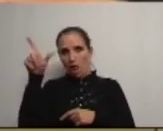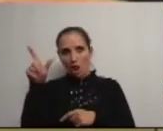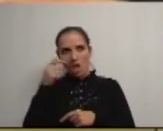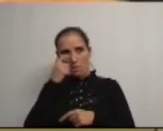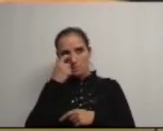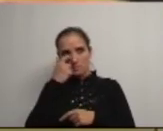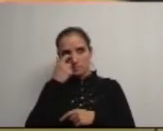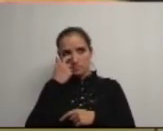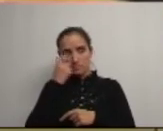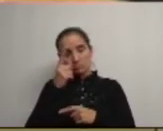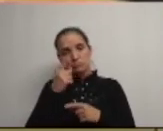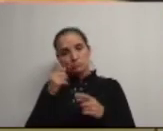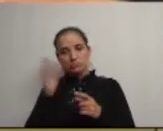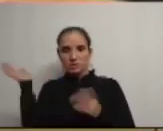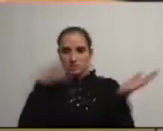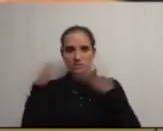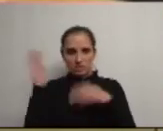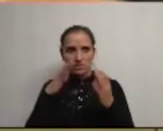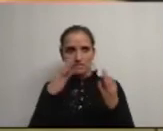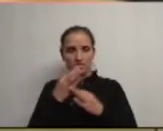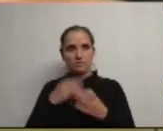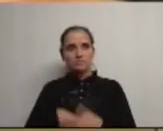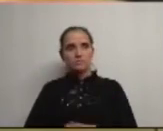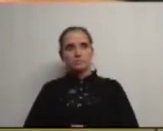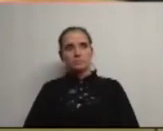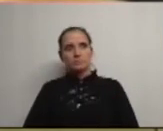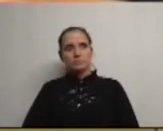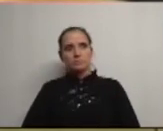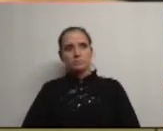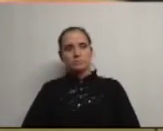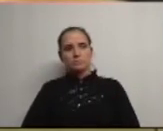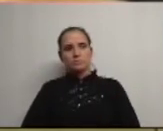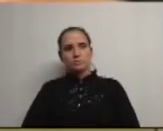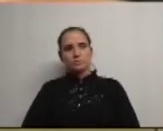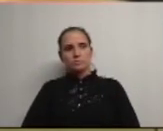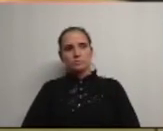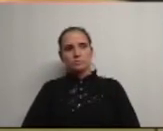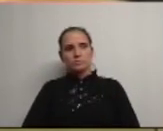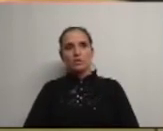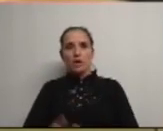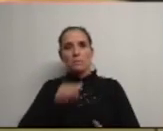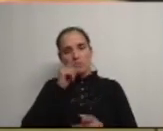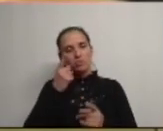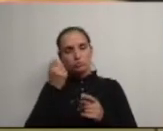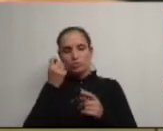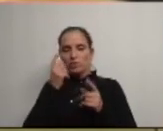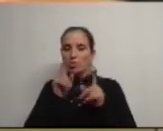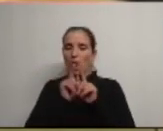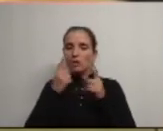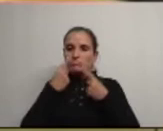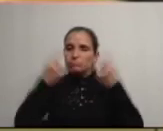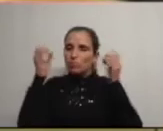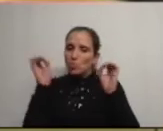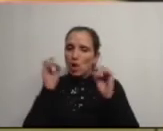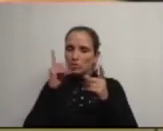de começar a levantar essas coisas e trazer porque acho que nós perdemos um bocado não divulgar aquilo que está aí